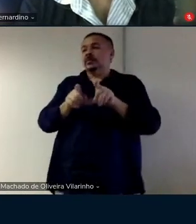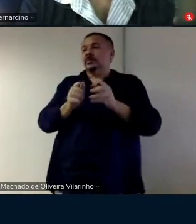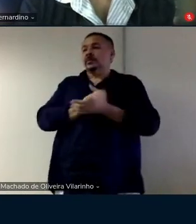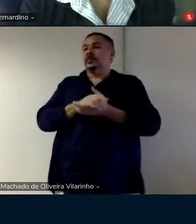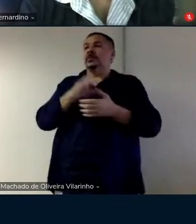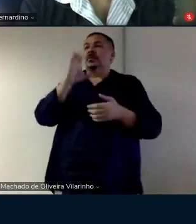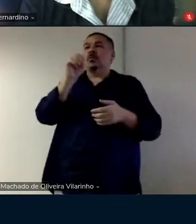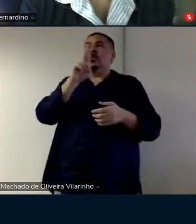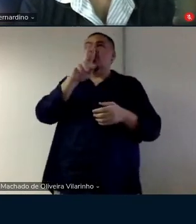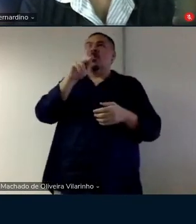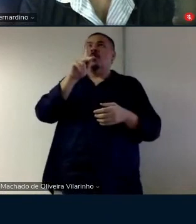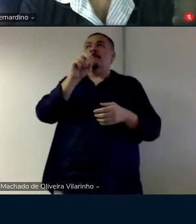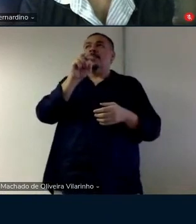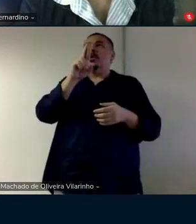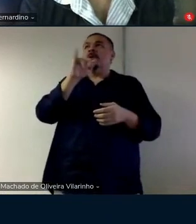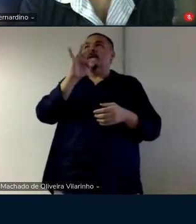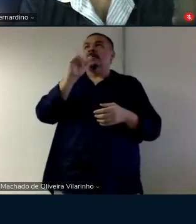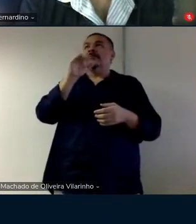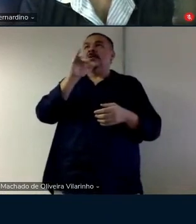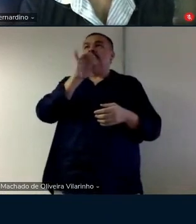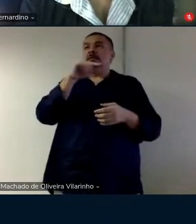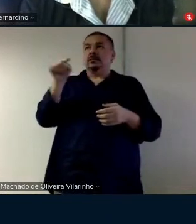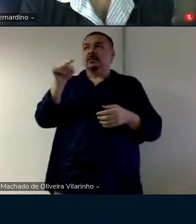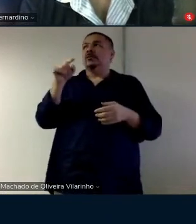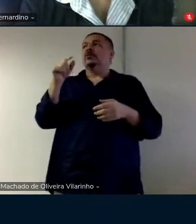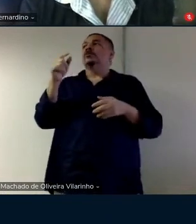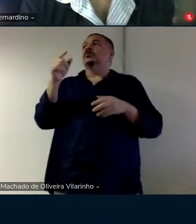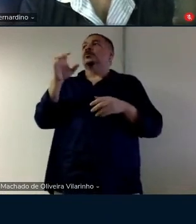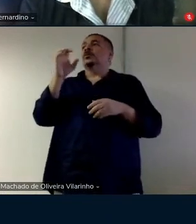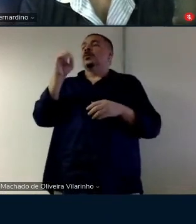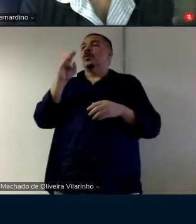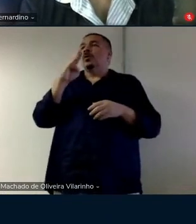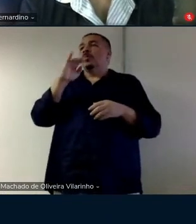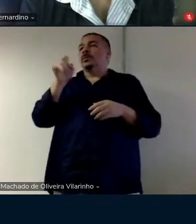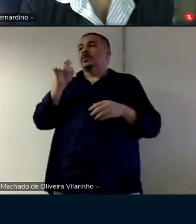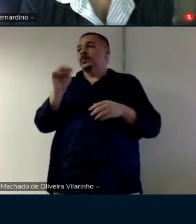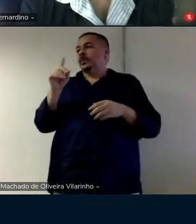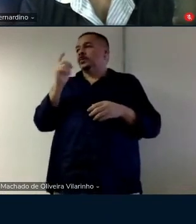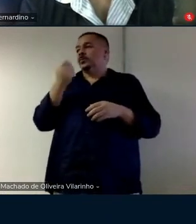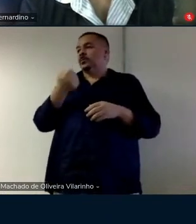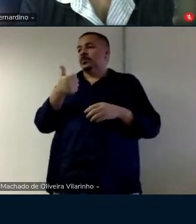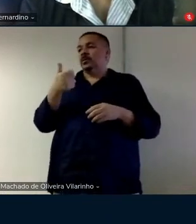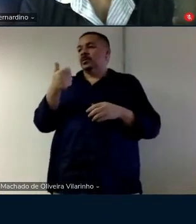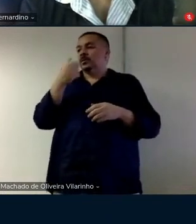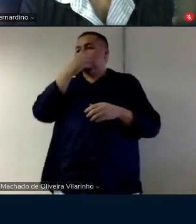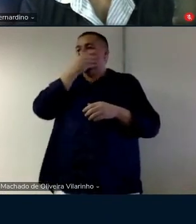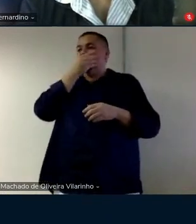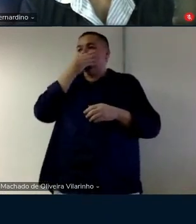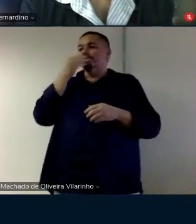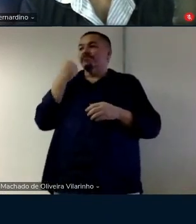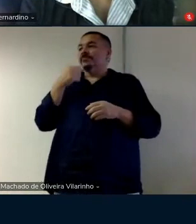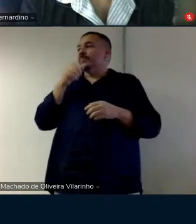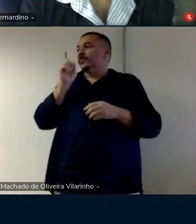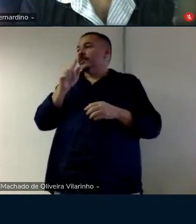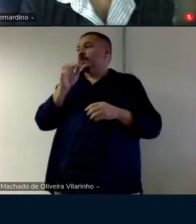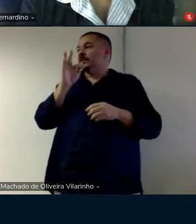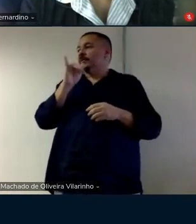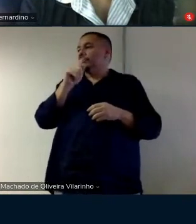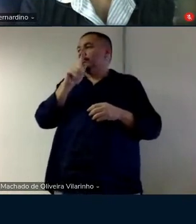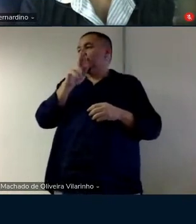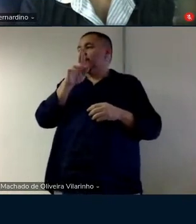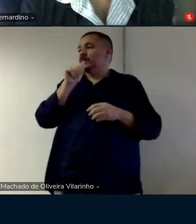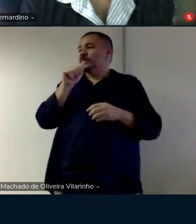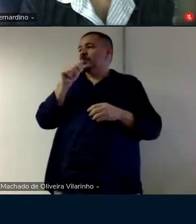corporificação dos objetos quase que aquela figura aquela figura que a gente